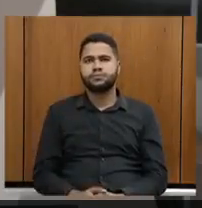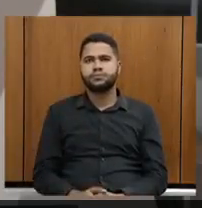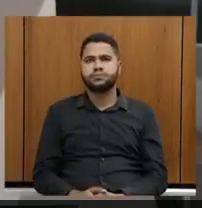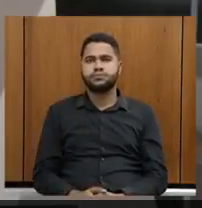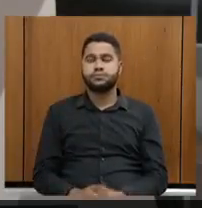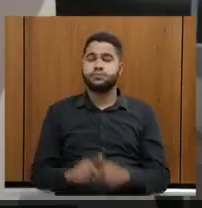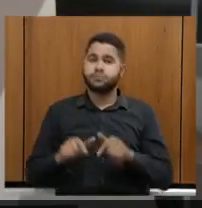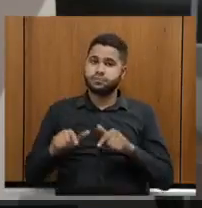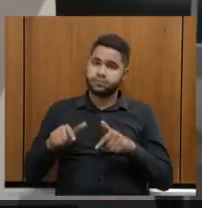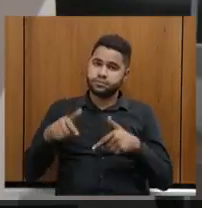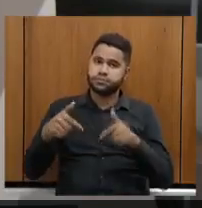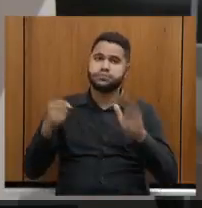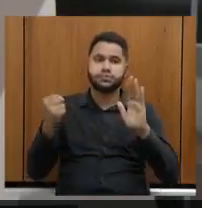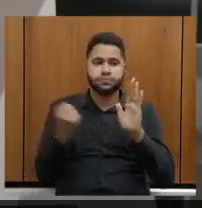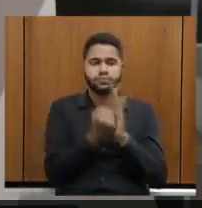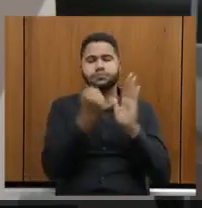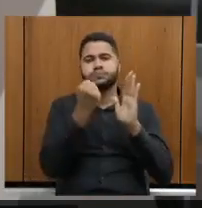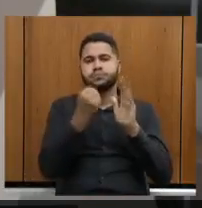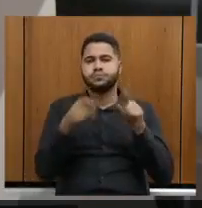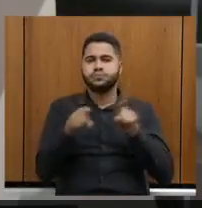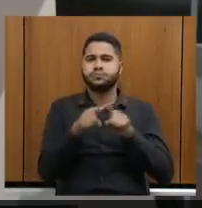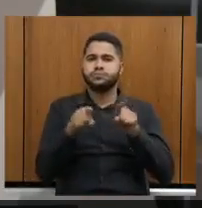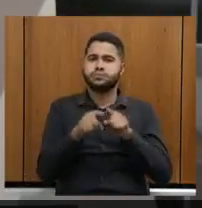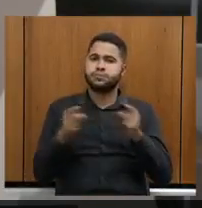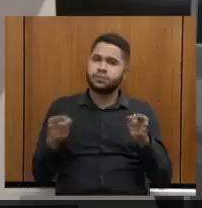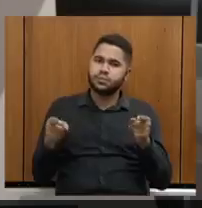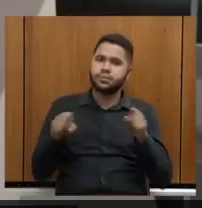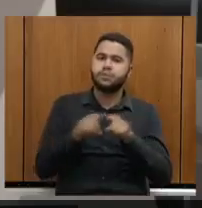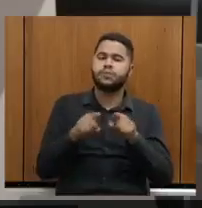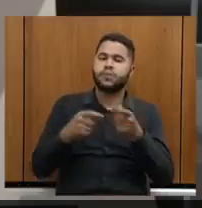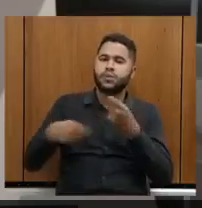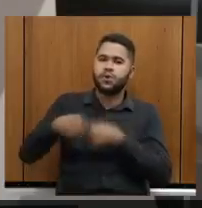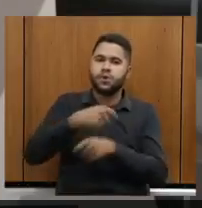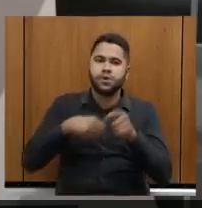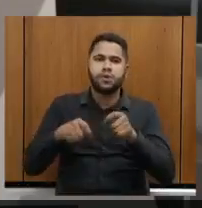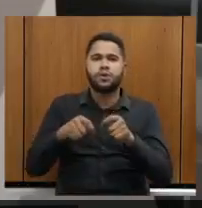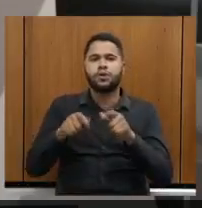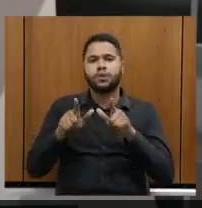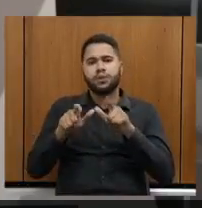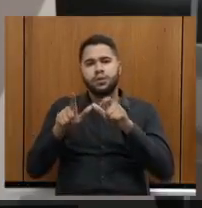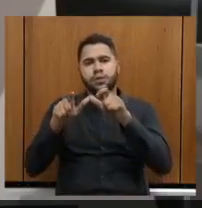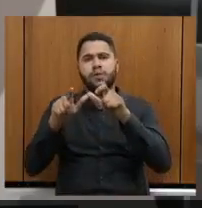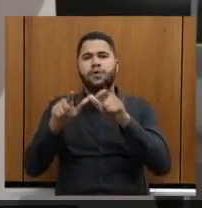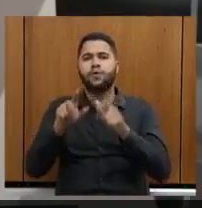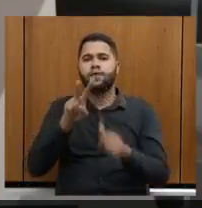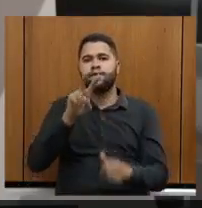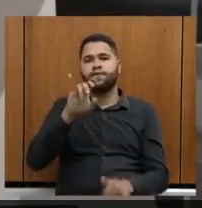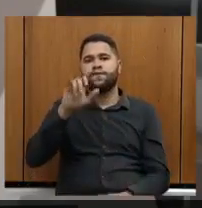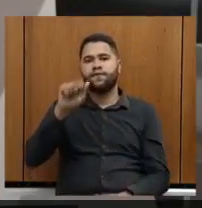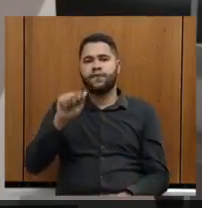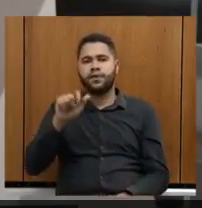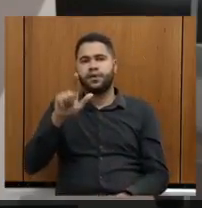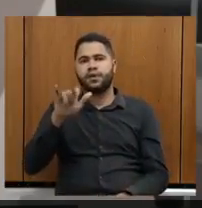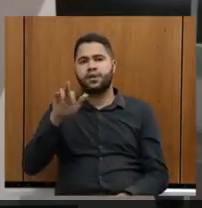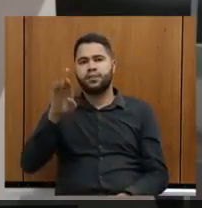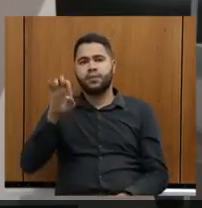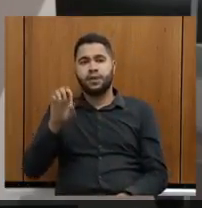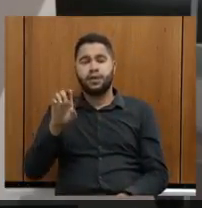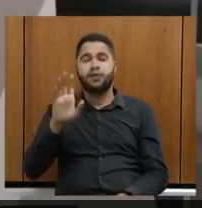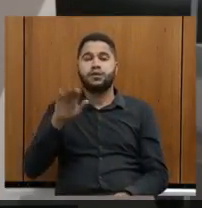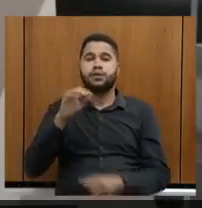Ações de marketing cruzado, com parceria com a Operadora, agência de viagens, o Via Liberdade, que nós vamos lançar o ano que vem.